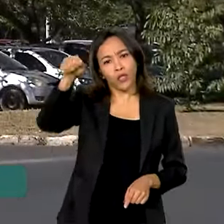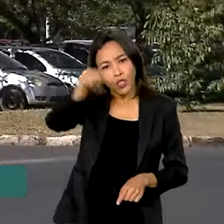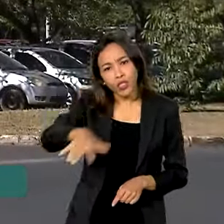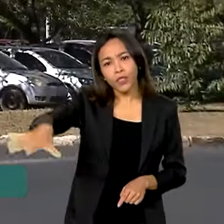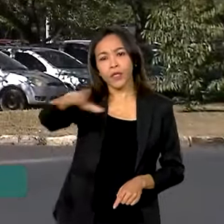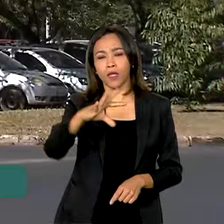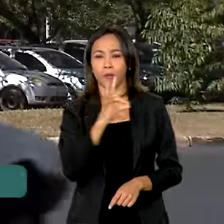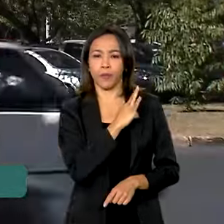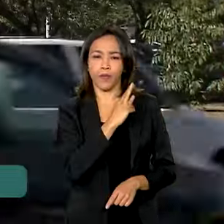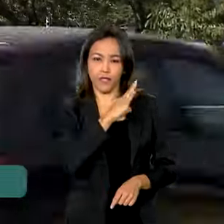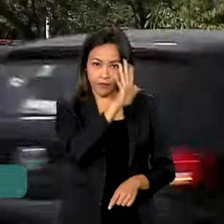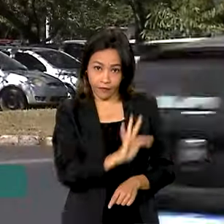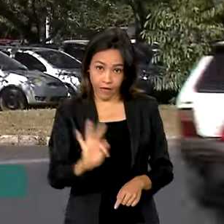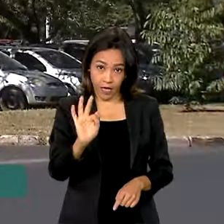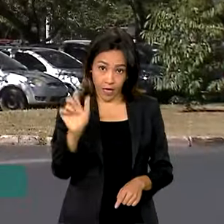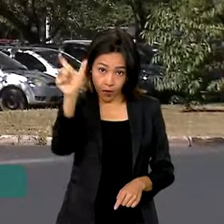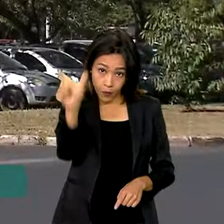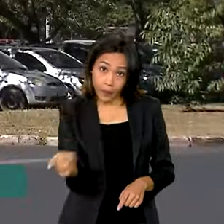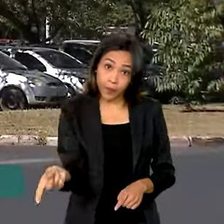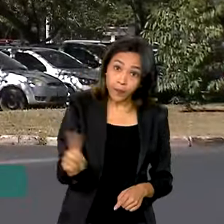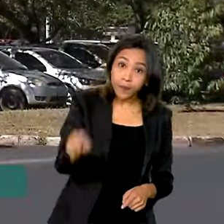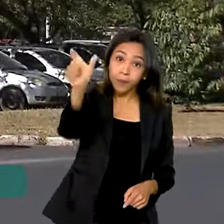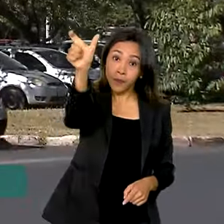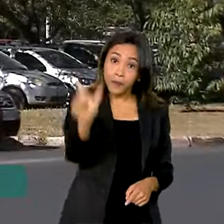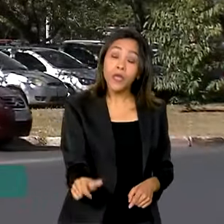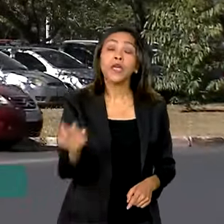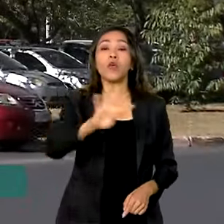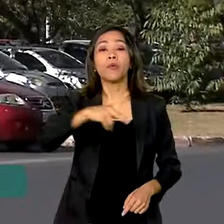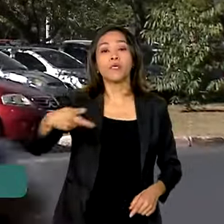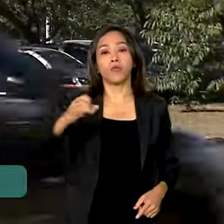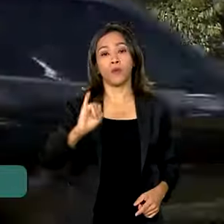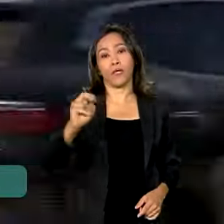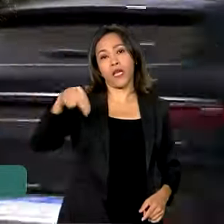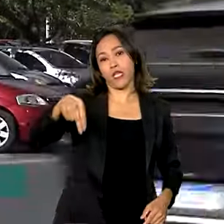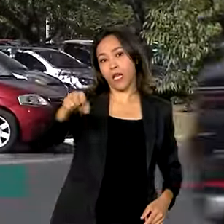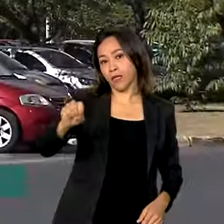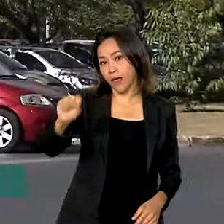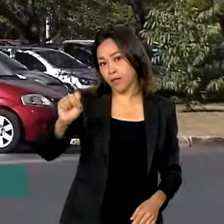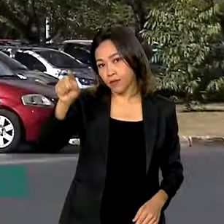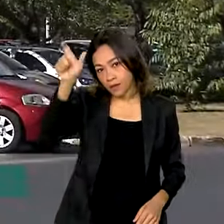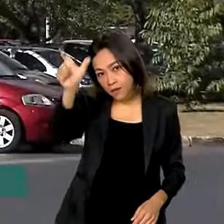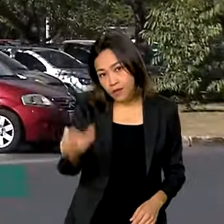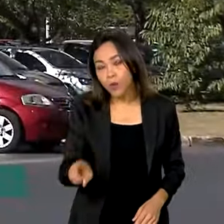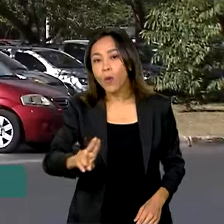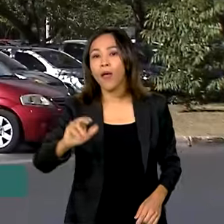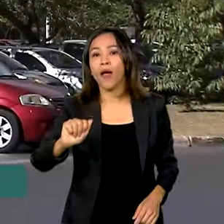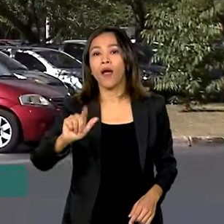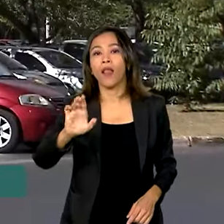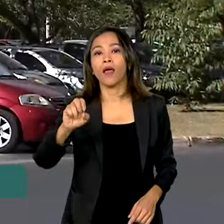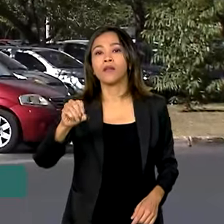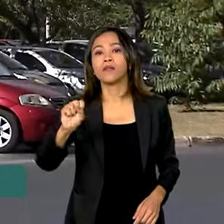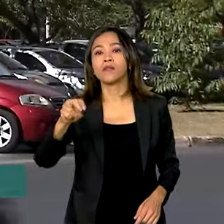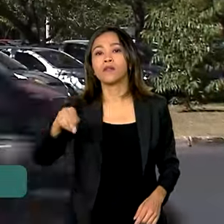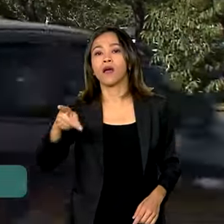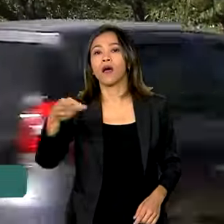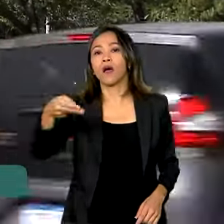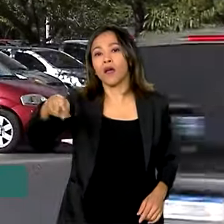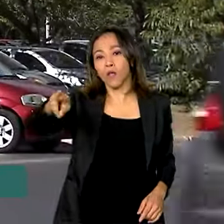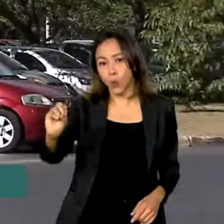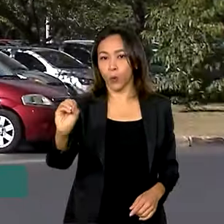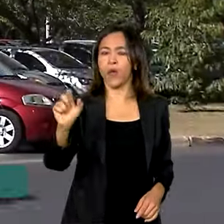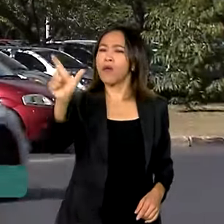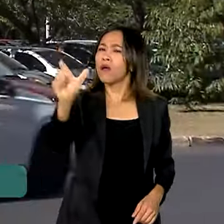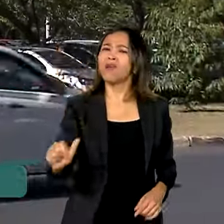Polícia Federal, Andrei Rodrigues, e o presidente do INSS, Alessandro Stefanuto. Eles devem conversar sobre